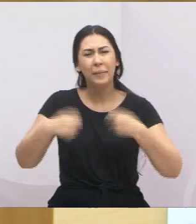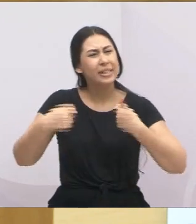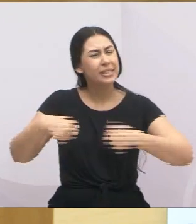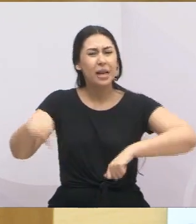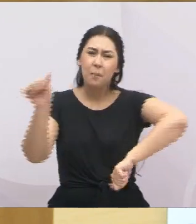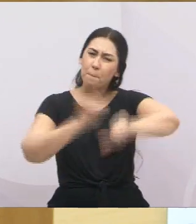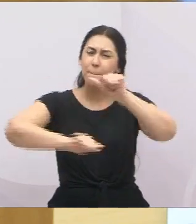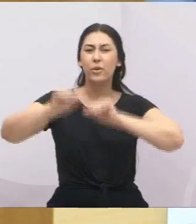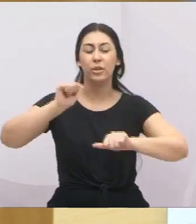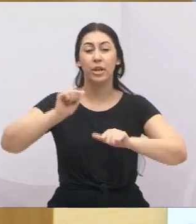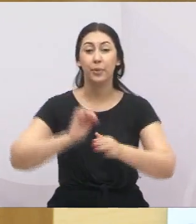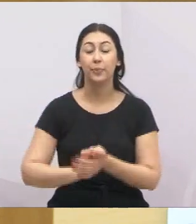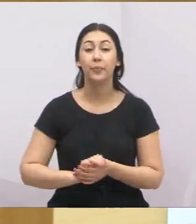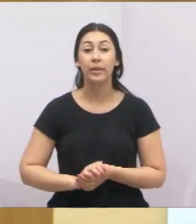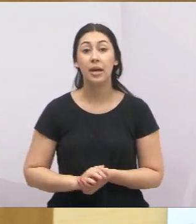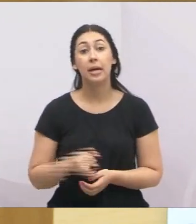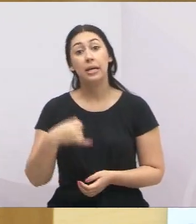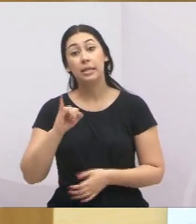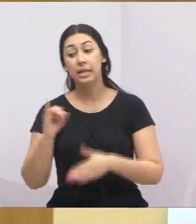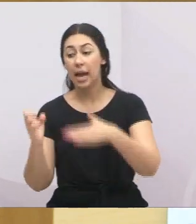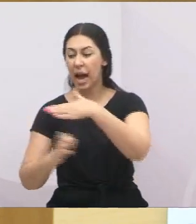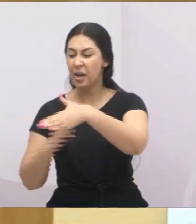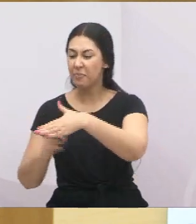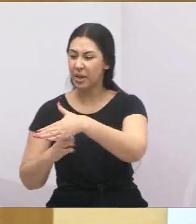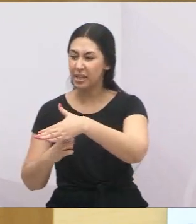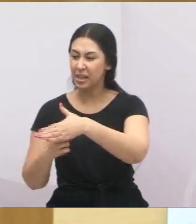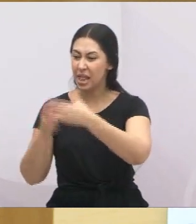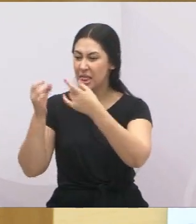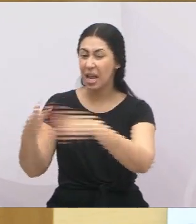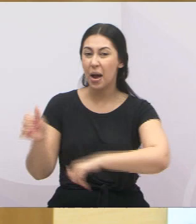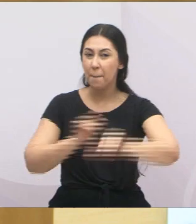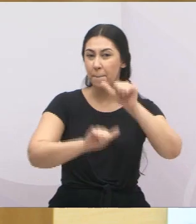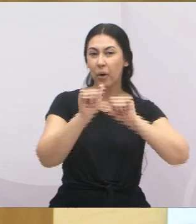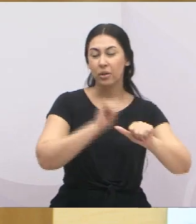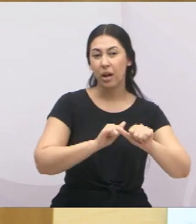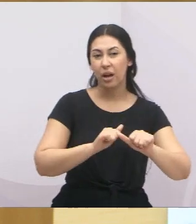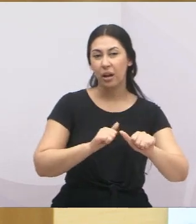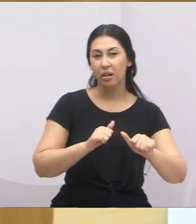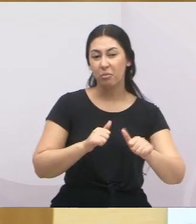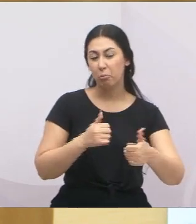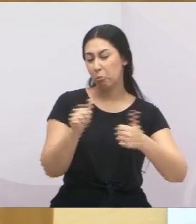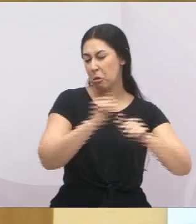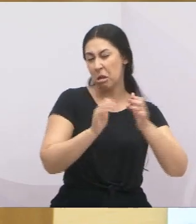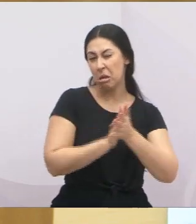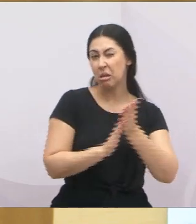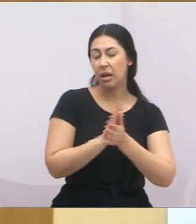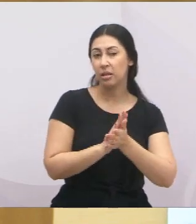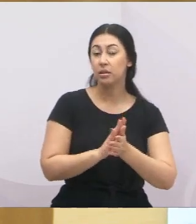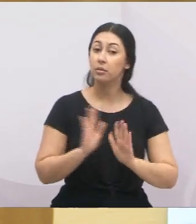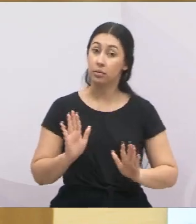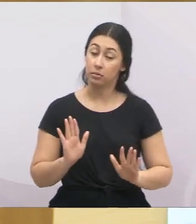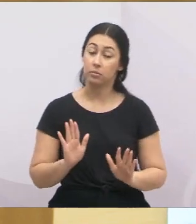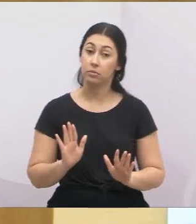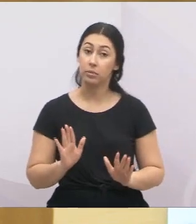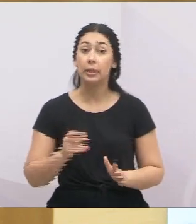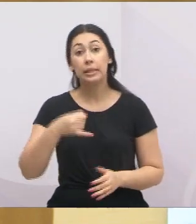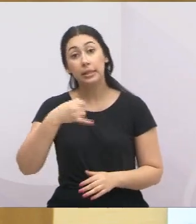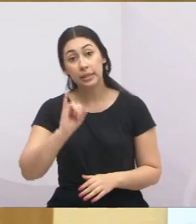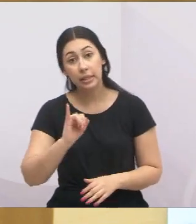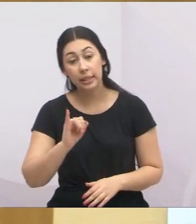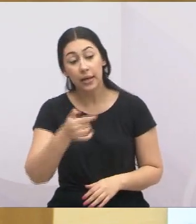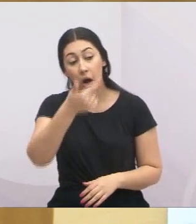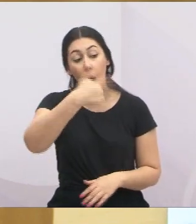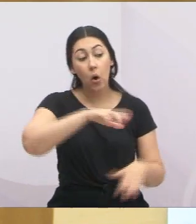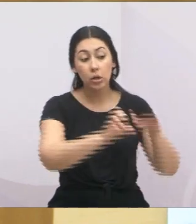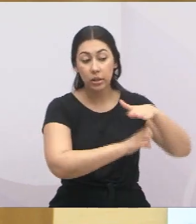pessoas que dizem o seguinte, se quebrar o monopólio não vai adiantar, porque quem dá o aumento é o prefeito. Mas todos nós sabemos. Porque se tiver outra empresa